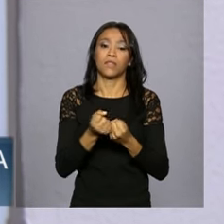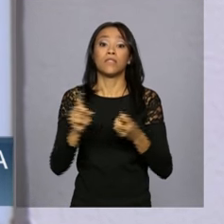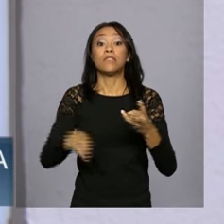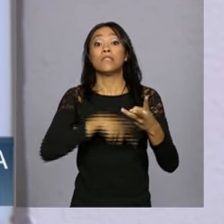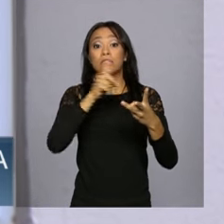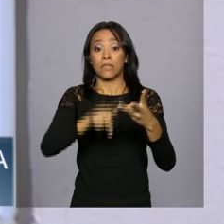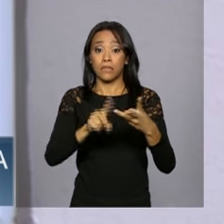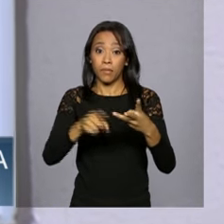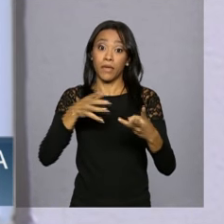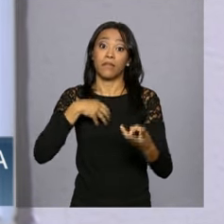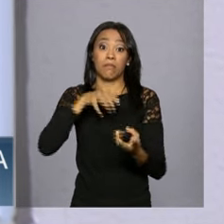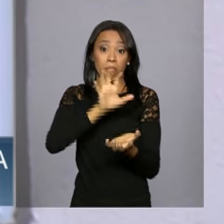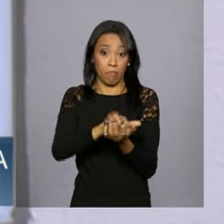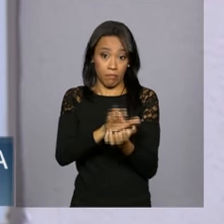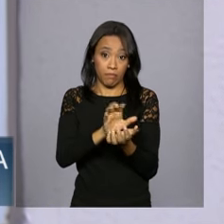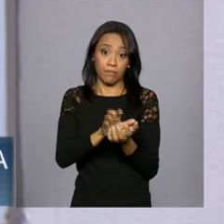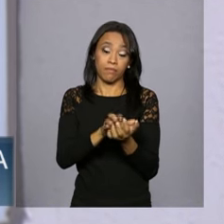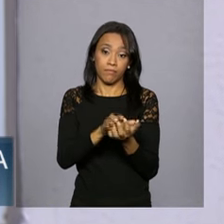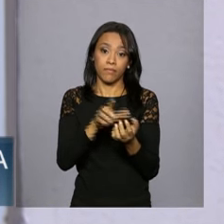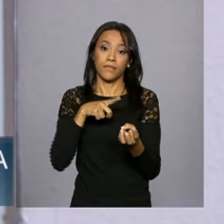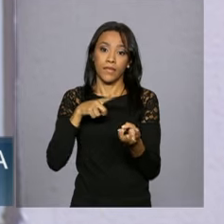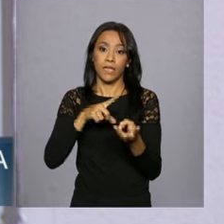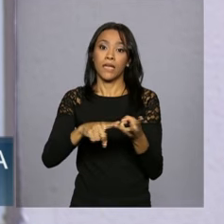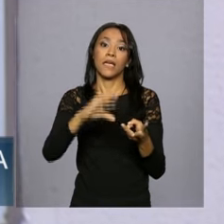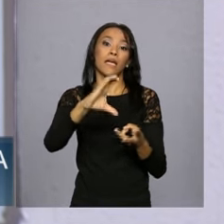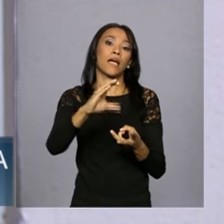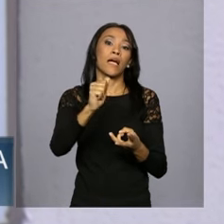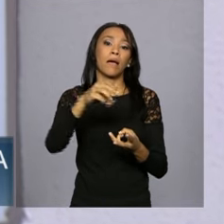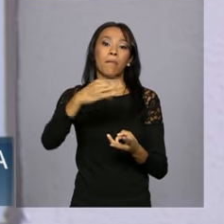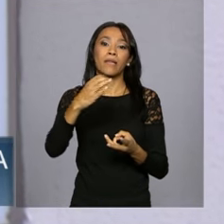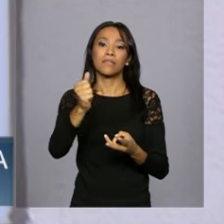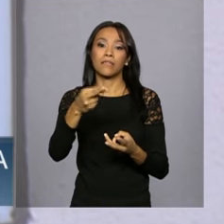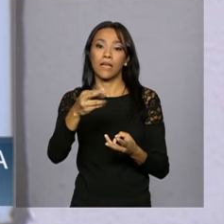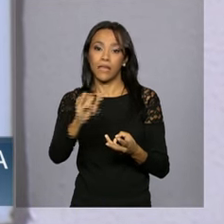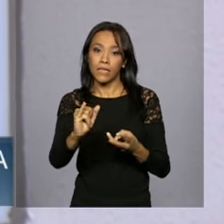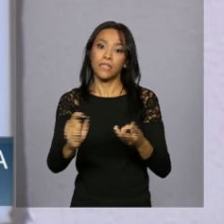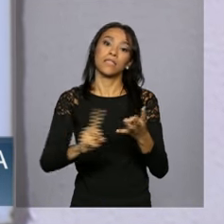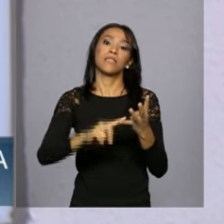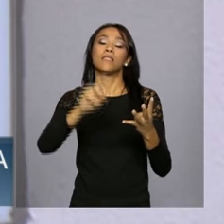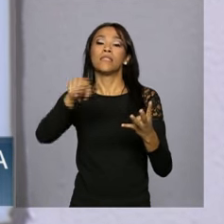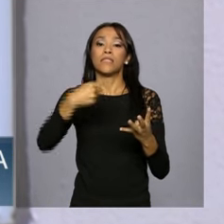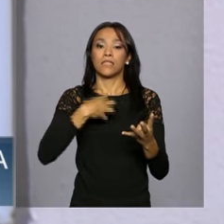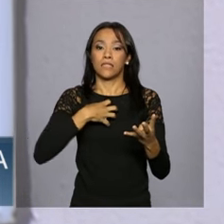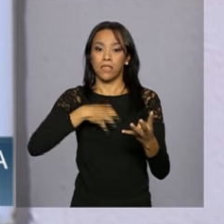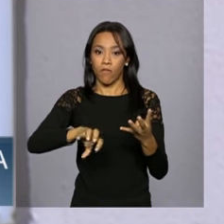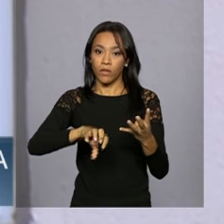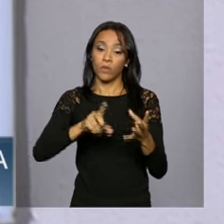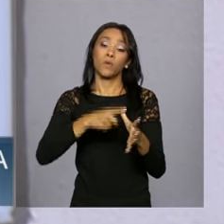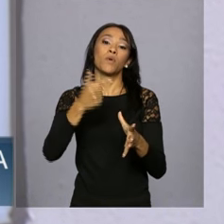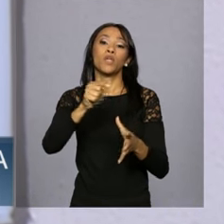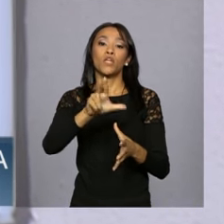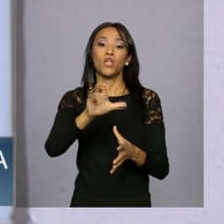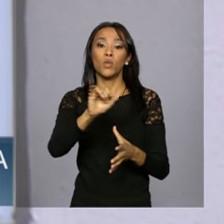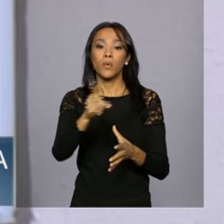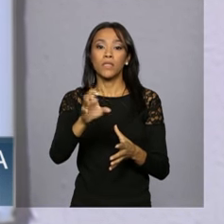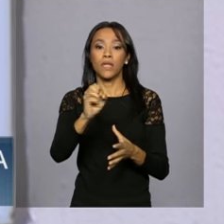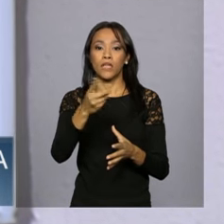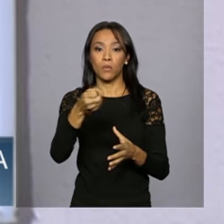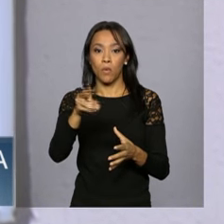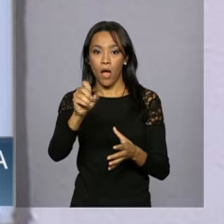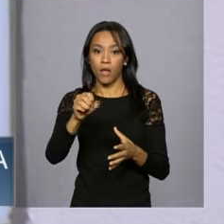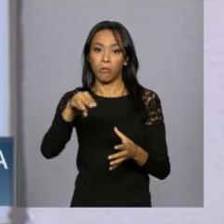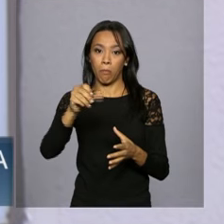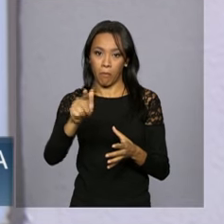Na Bahia vão receber residências as cidades de Camassari e Salvador e Luiz Eduardo Magalhães. No